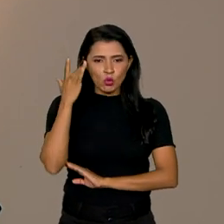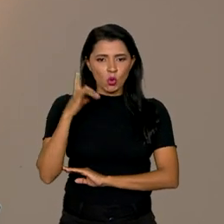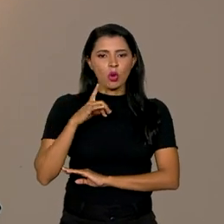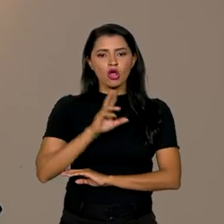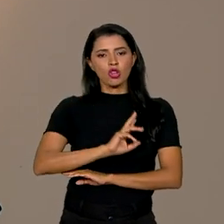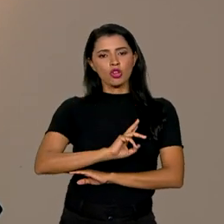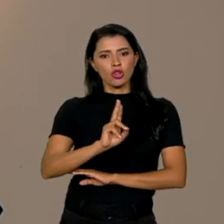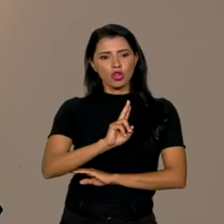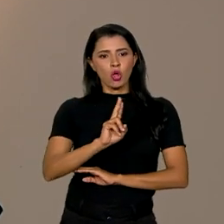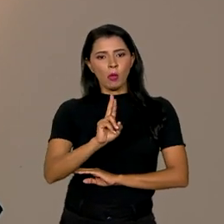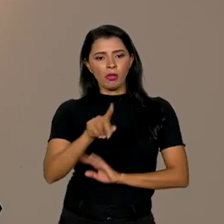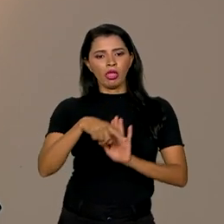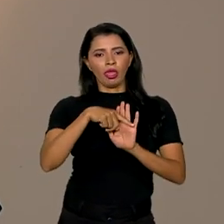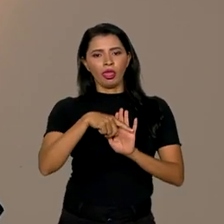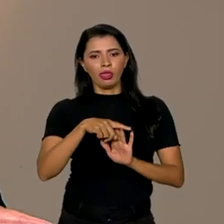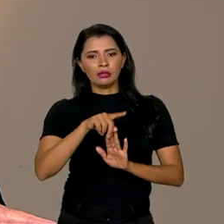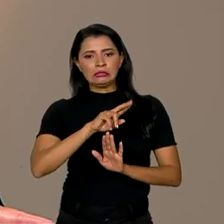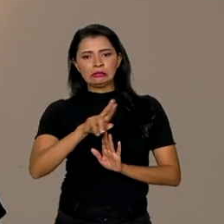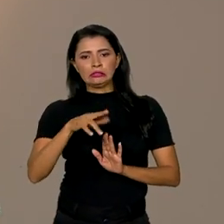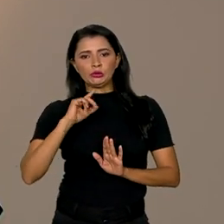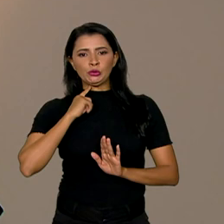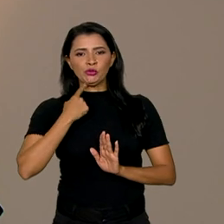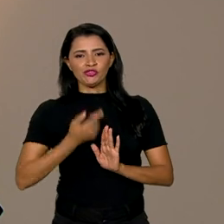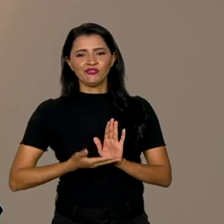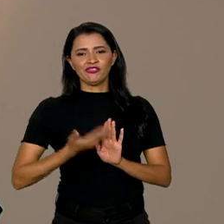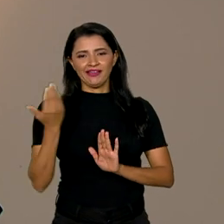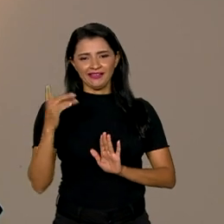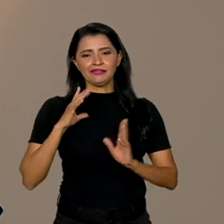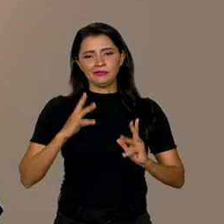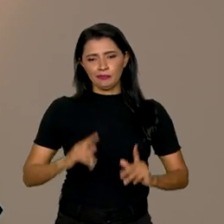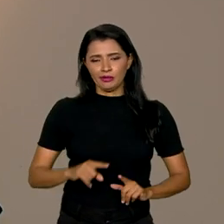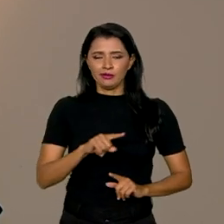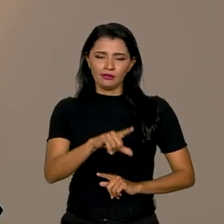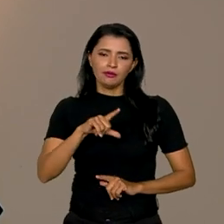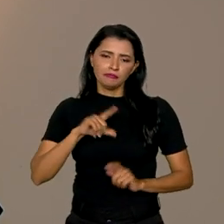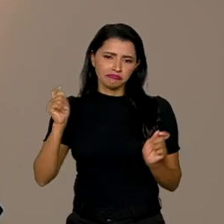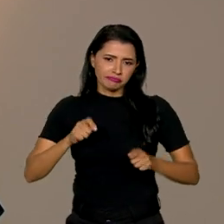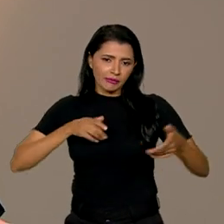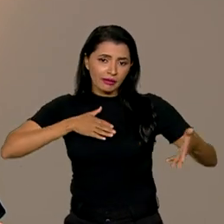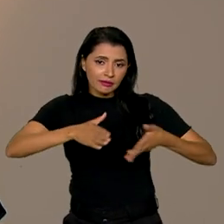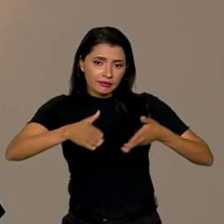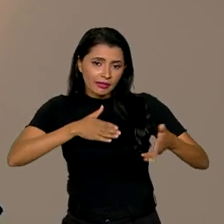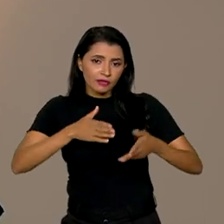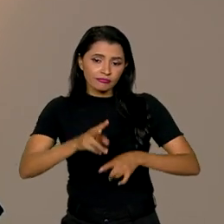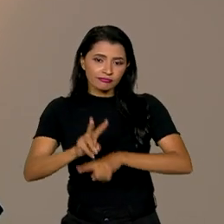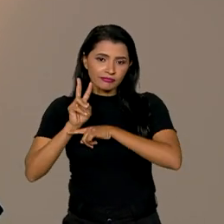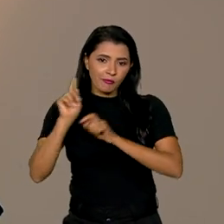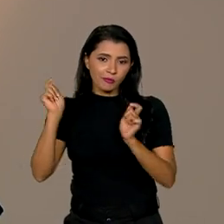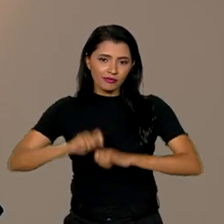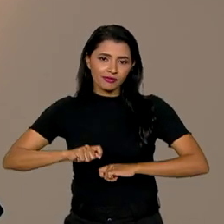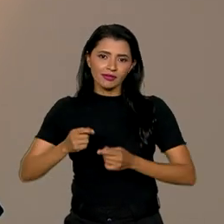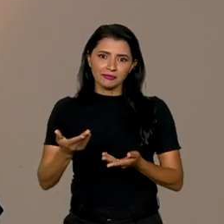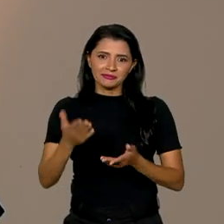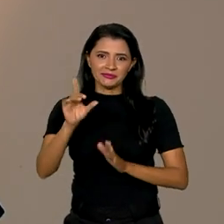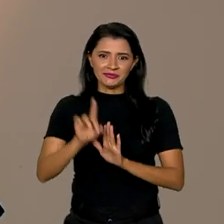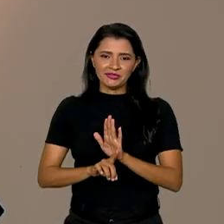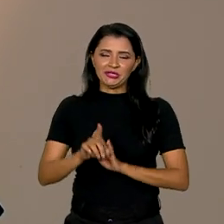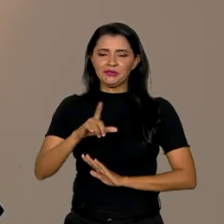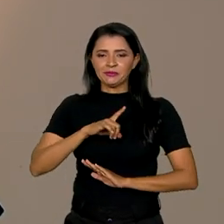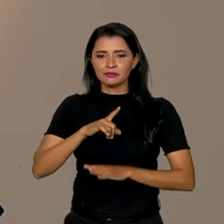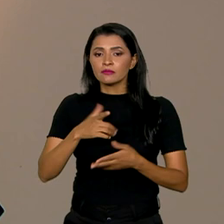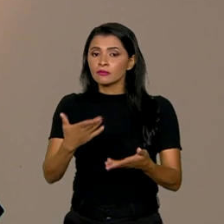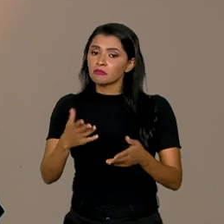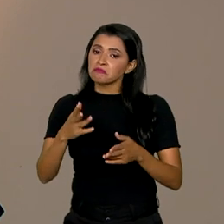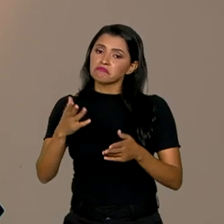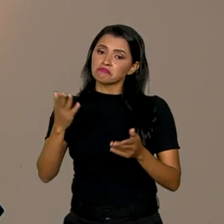desnegativado, né? E com isso podem ter acesso a financiamento, né? Então, é provável